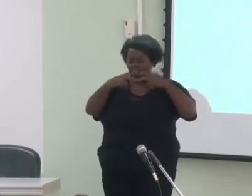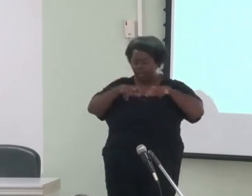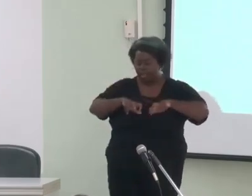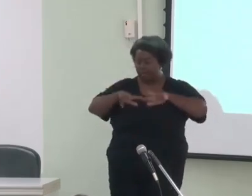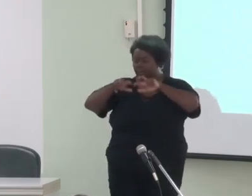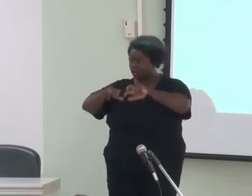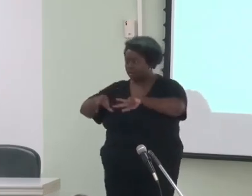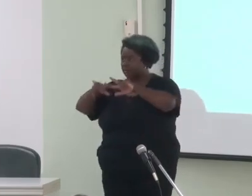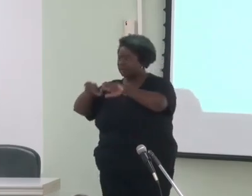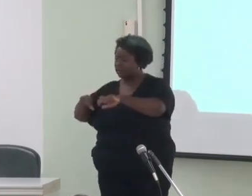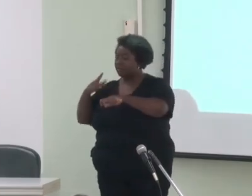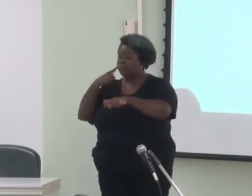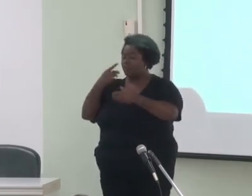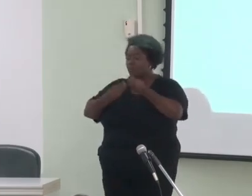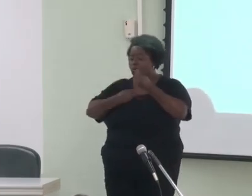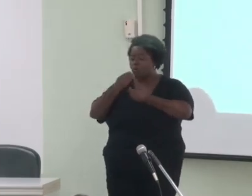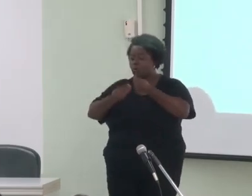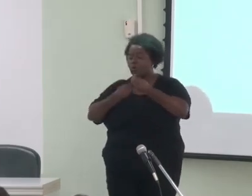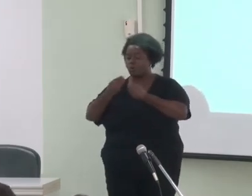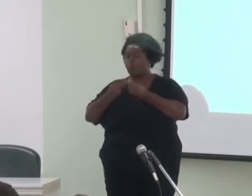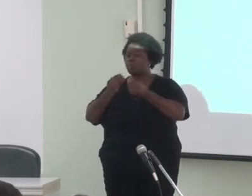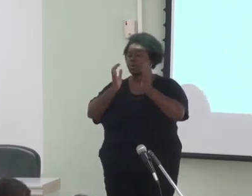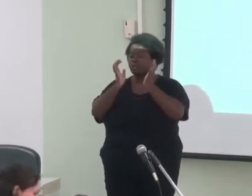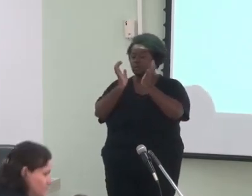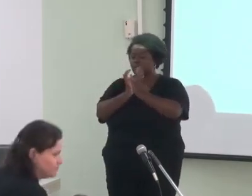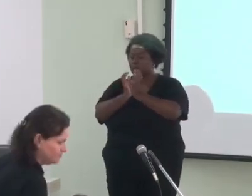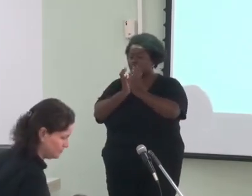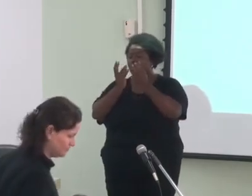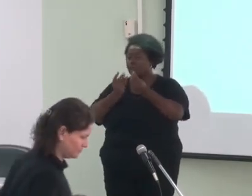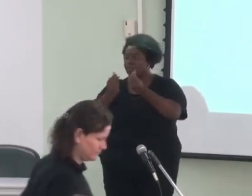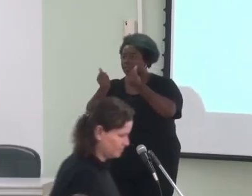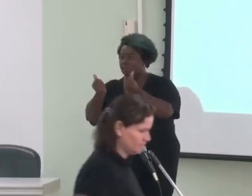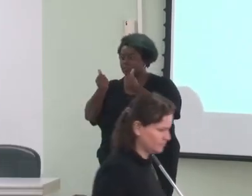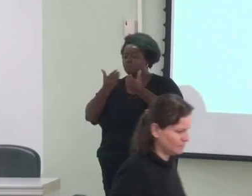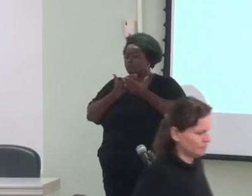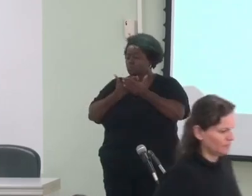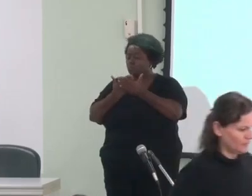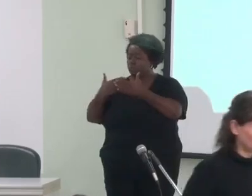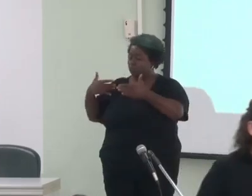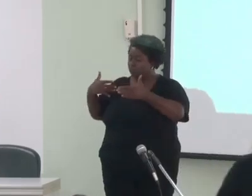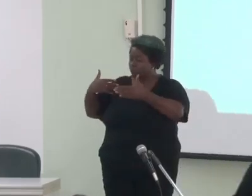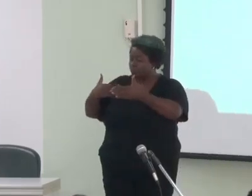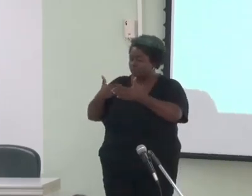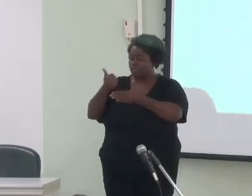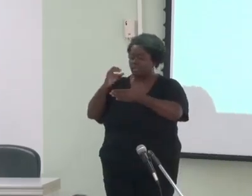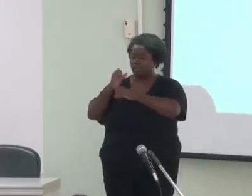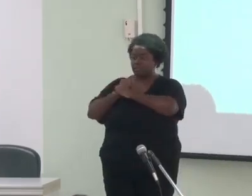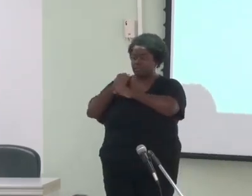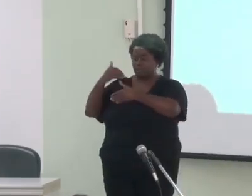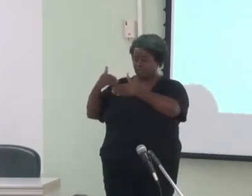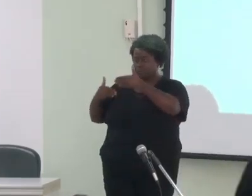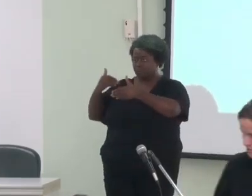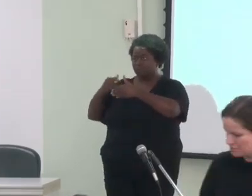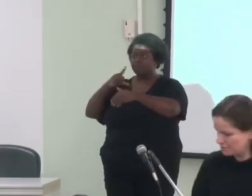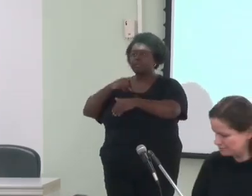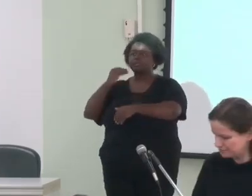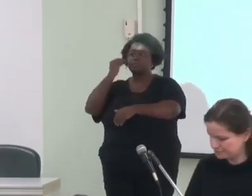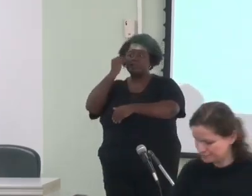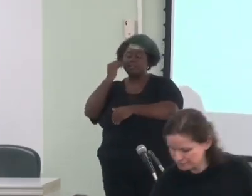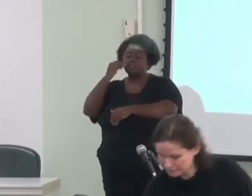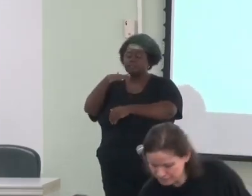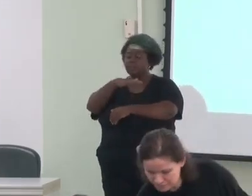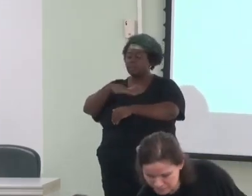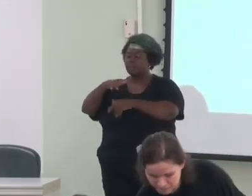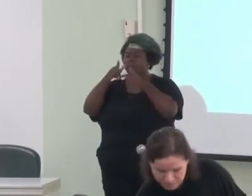investigação das categorias qualificacionais que vem estudando na última década. Tem experiência na área de linguística,